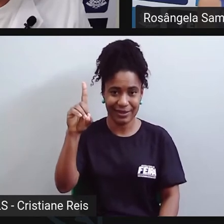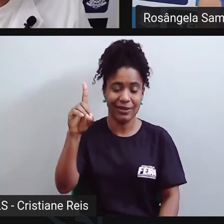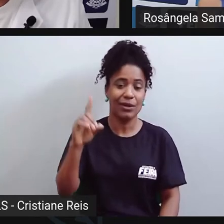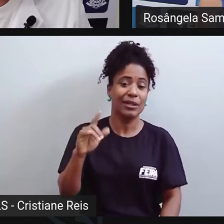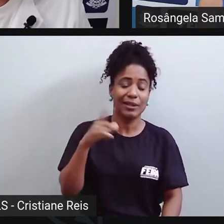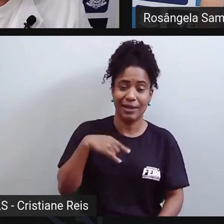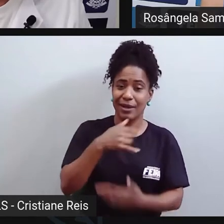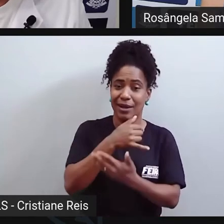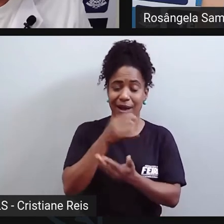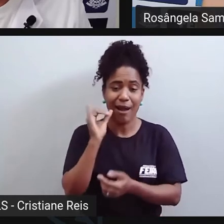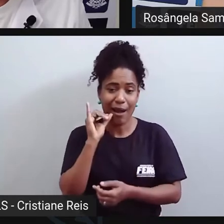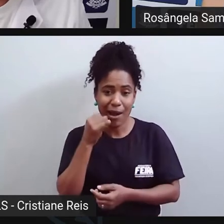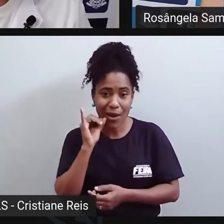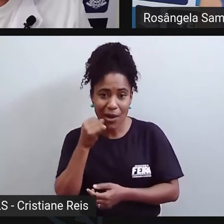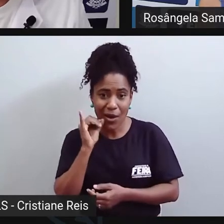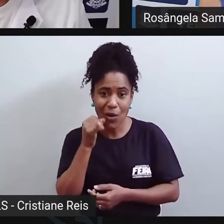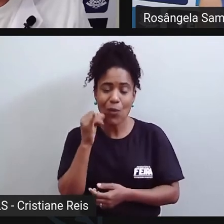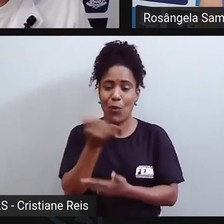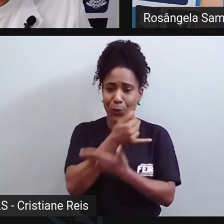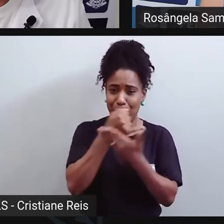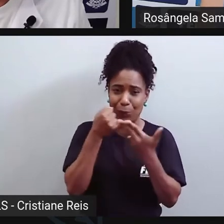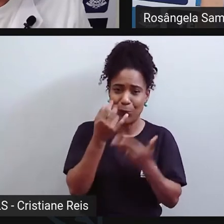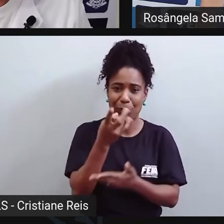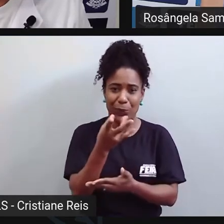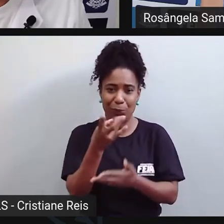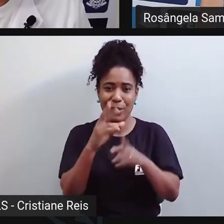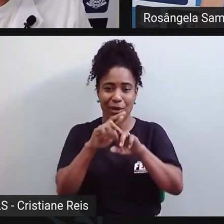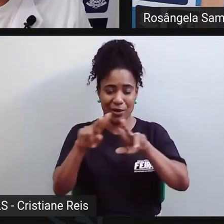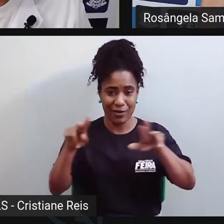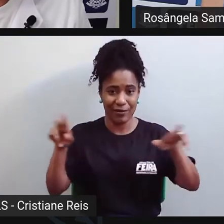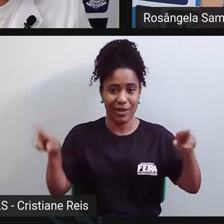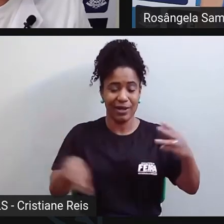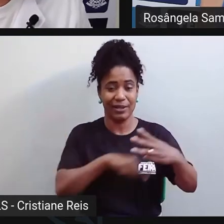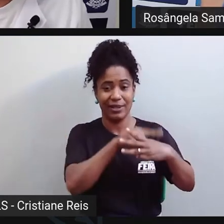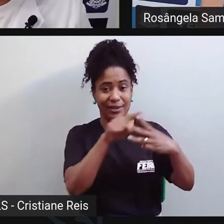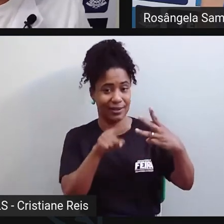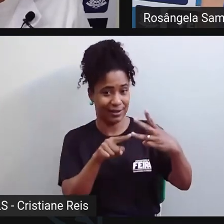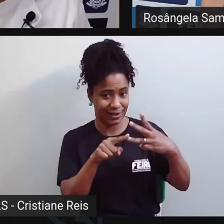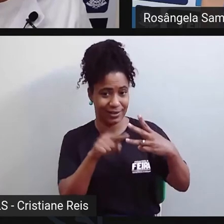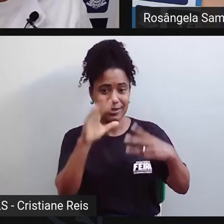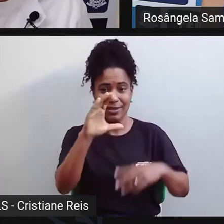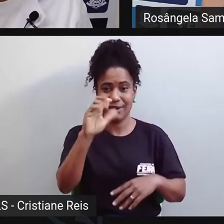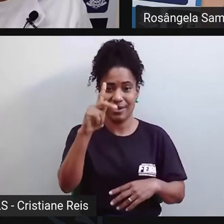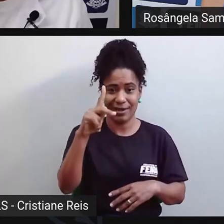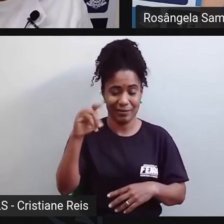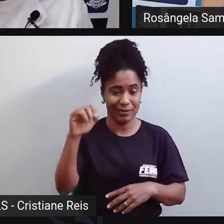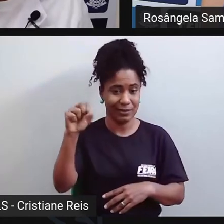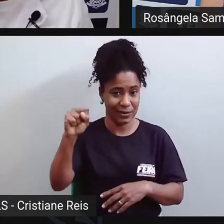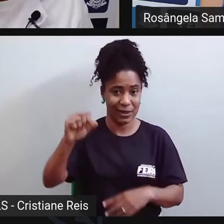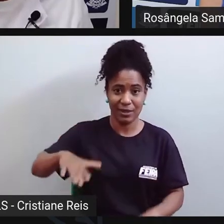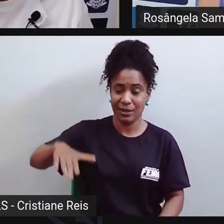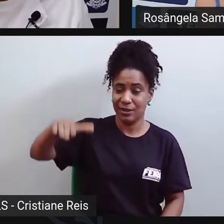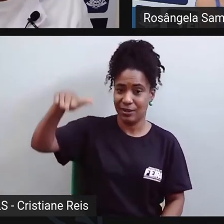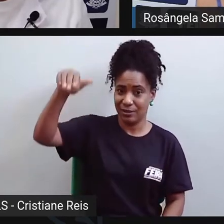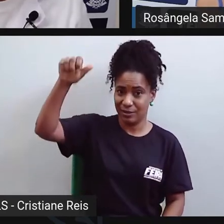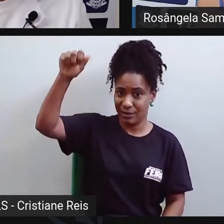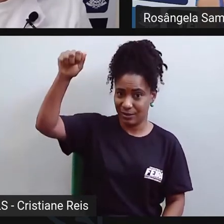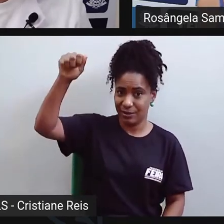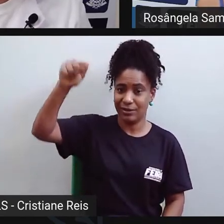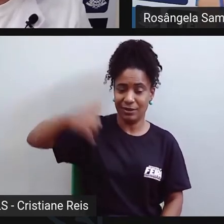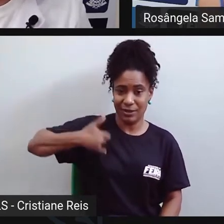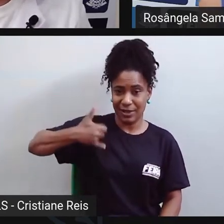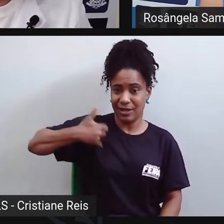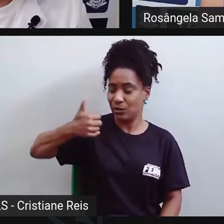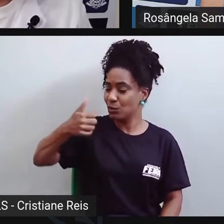outras drogas, né, três CAPES adultos, que é para pessoas acima de